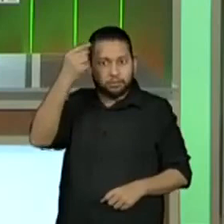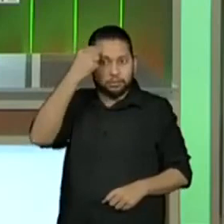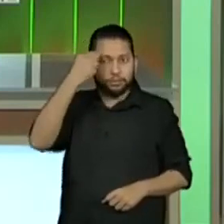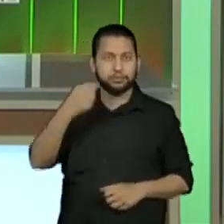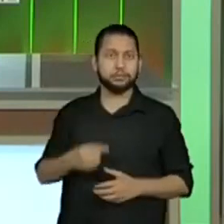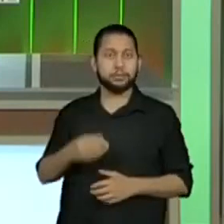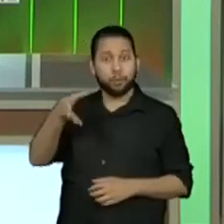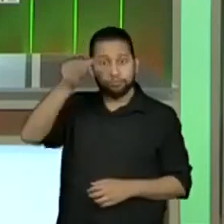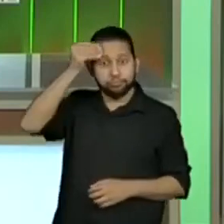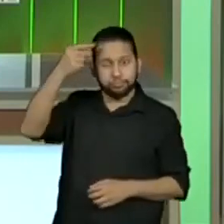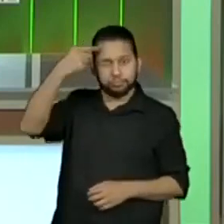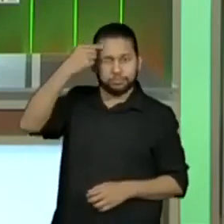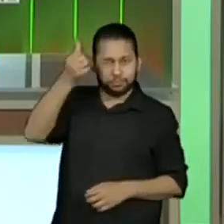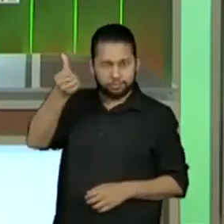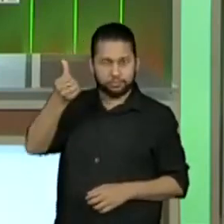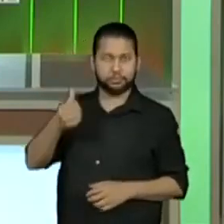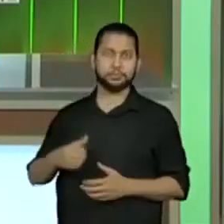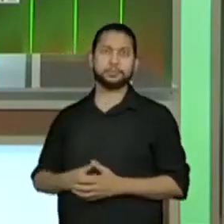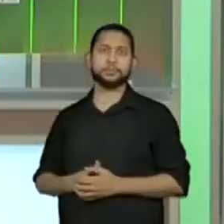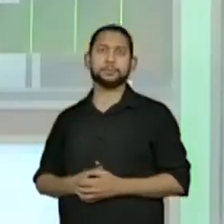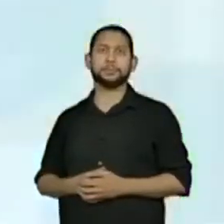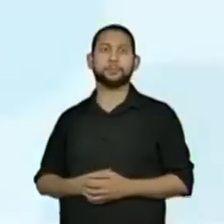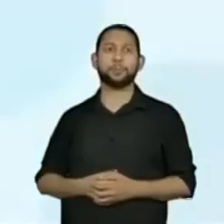Alain escolheu a soma 6. Então, vamos lá.